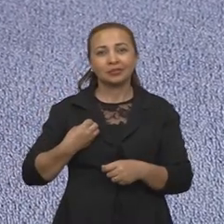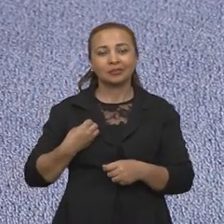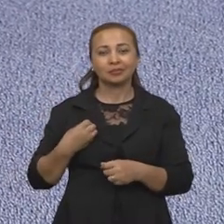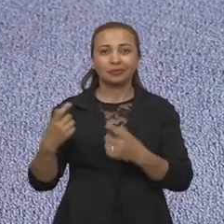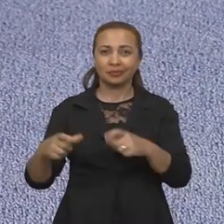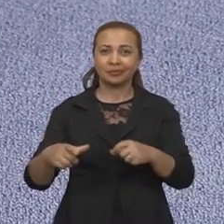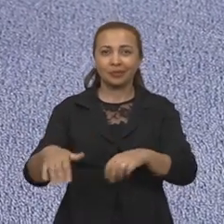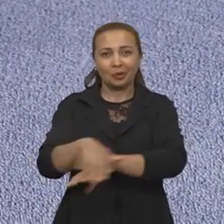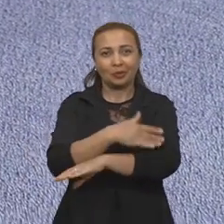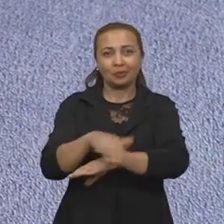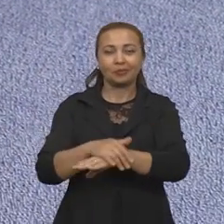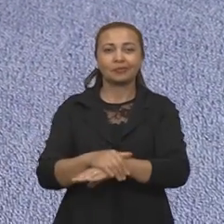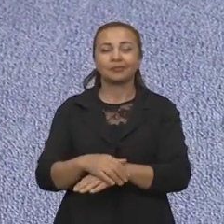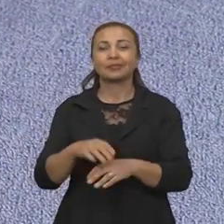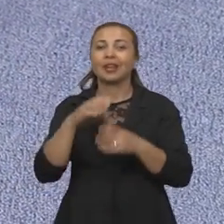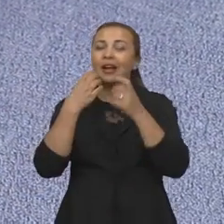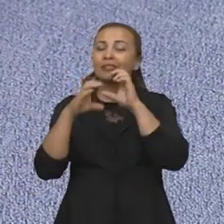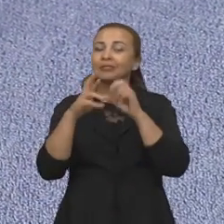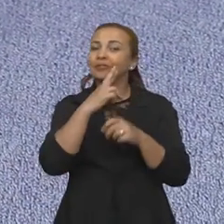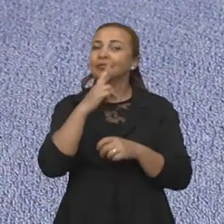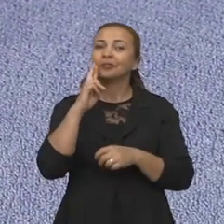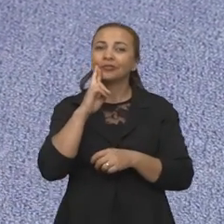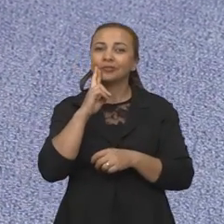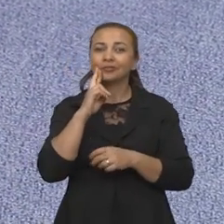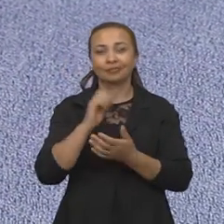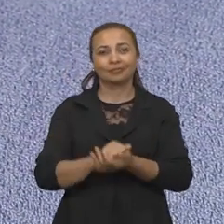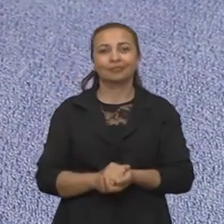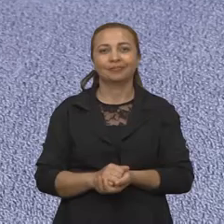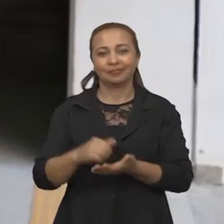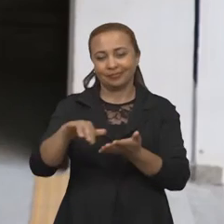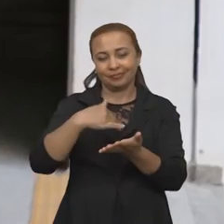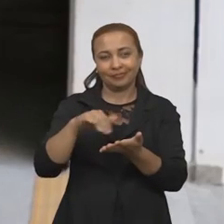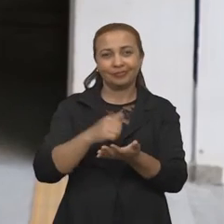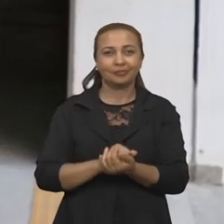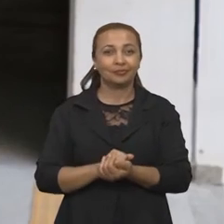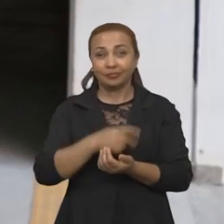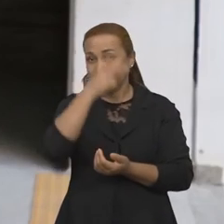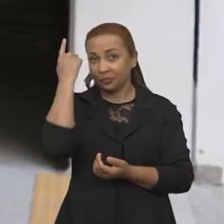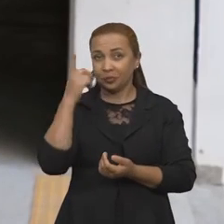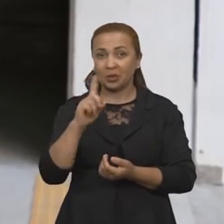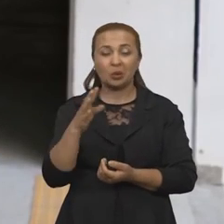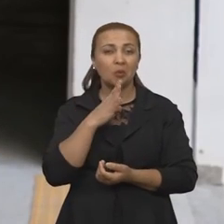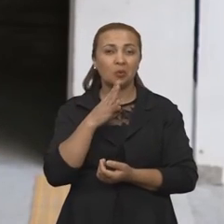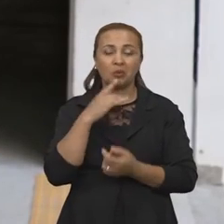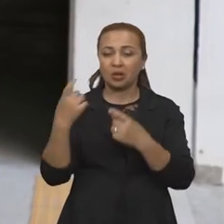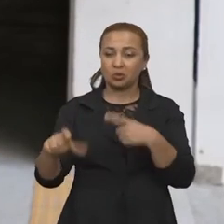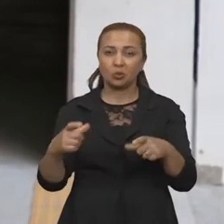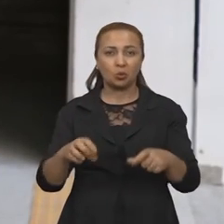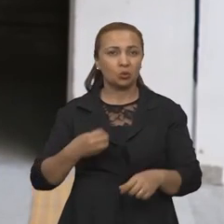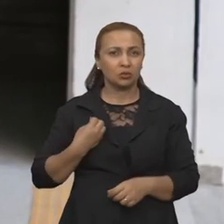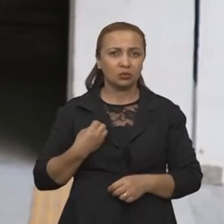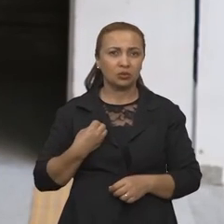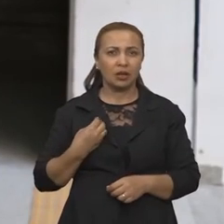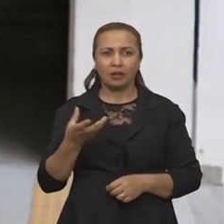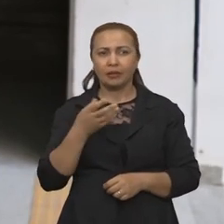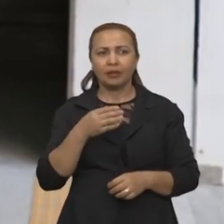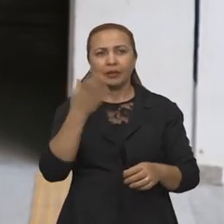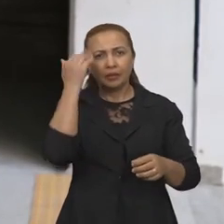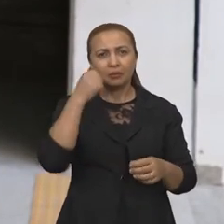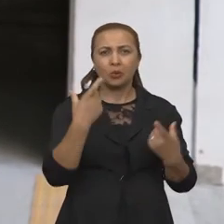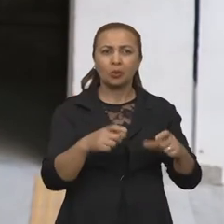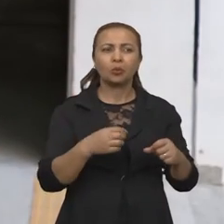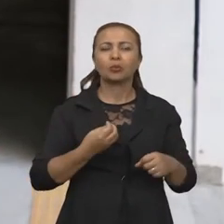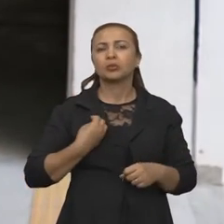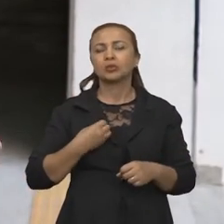Local atual. Corredor, cantina, recepção. Caso a pessoa queira, não conhece o local, queira saber onde está o